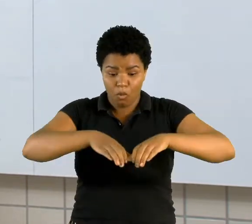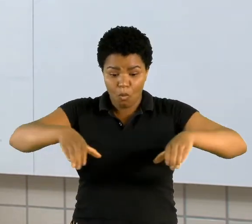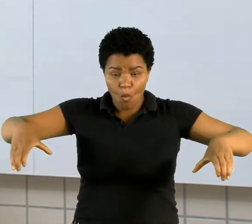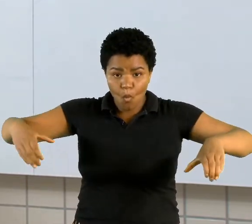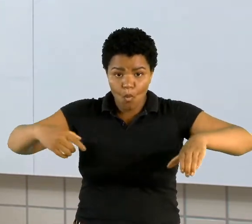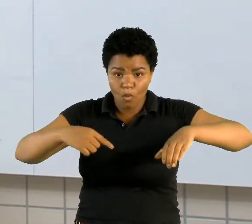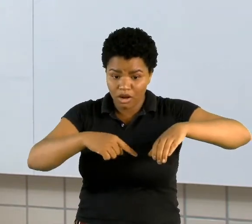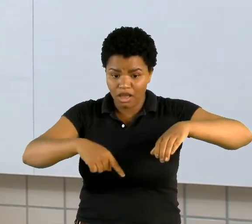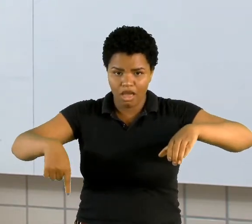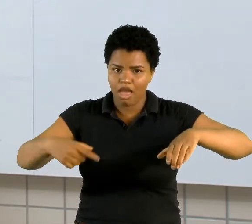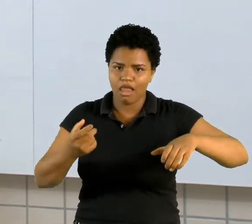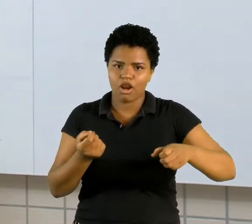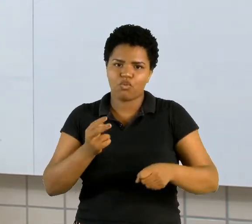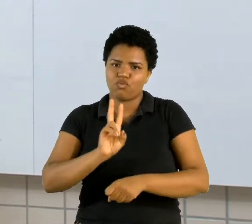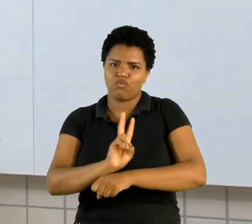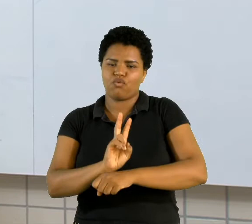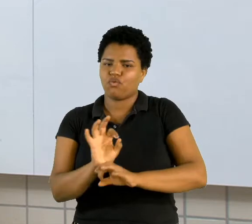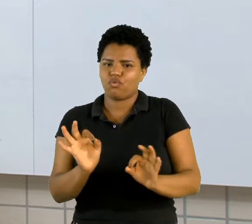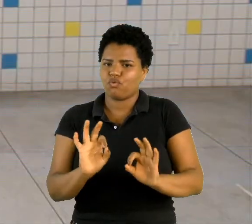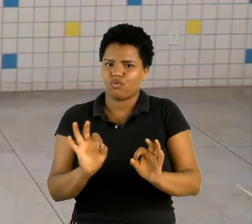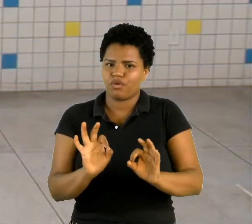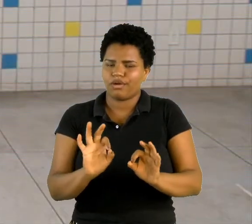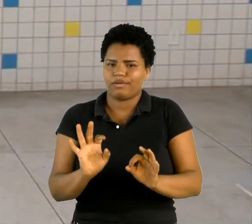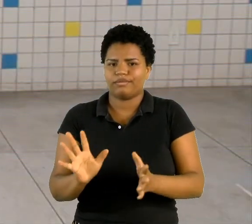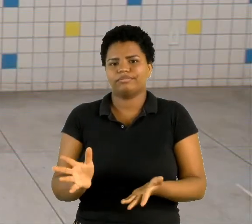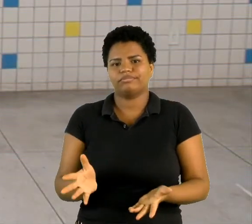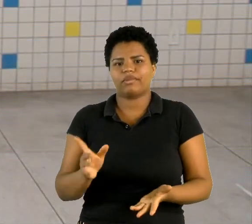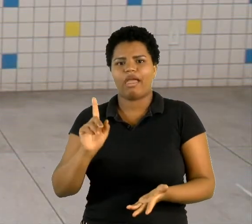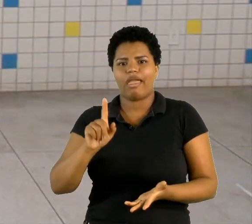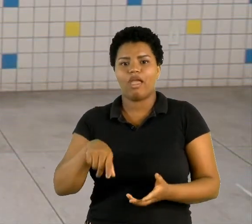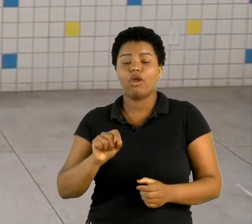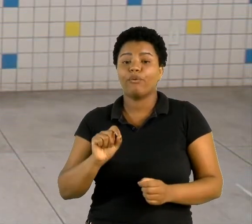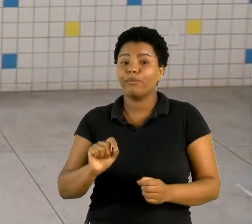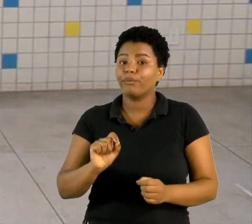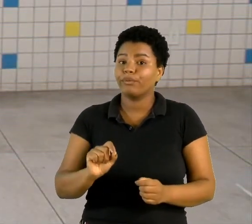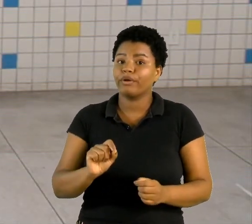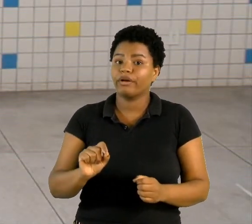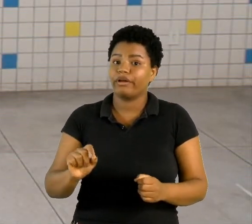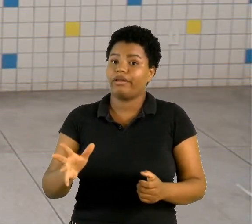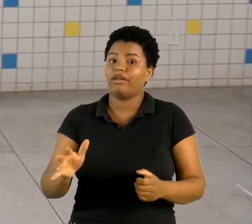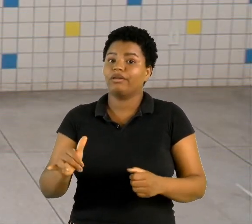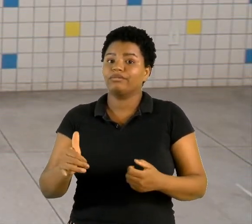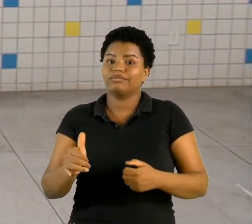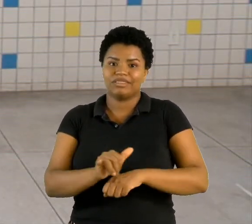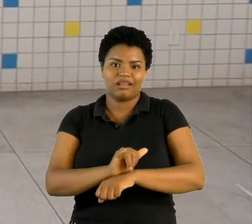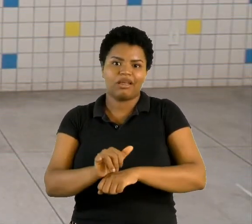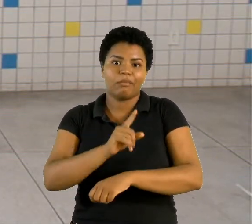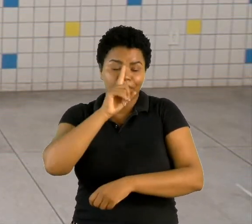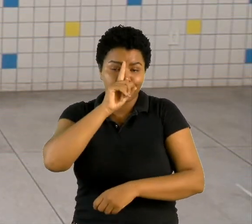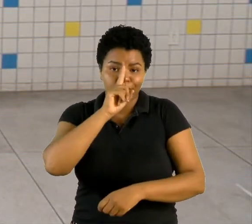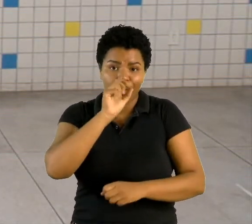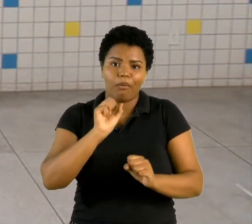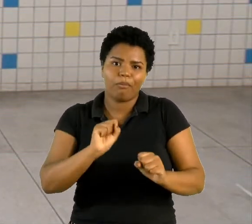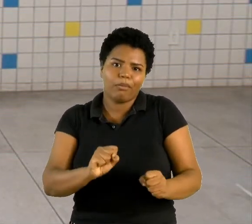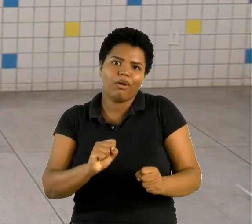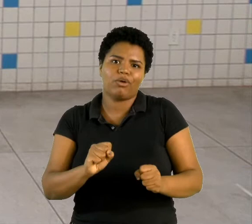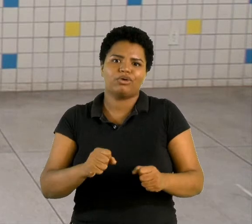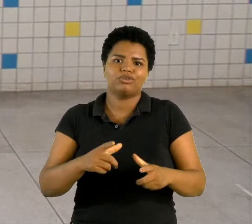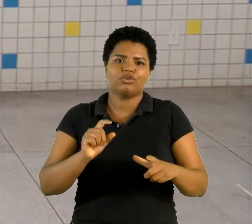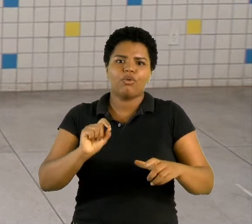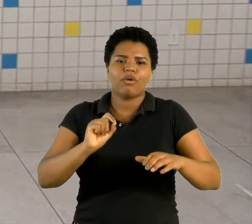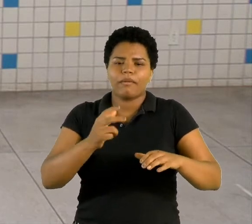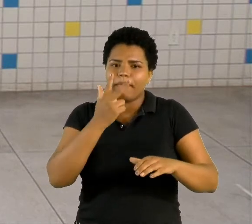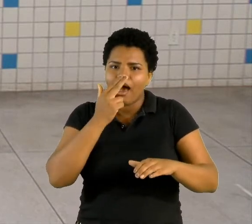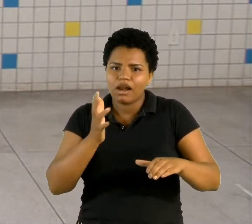para os soldados. Pelo contrário, tornava-se uma grande armadilha, tornava-se uma gaiola, onde os soldados já não tinham mais condição